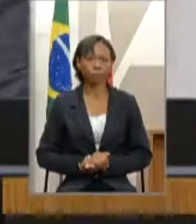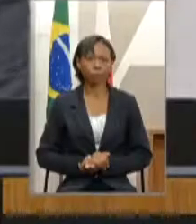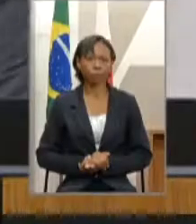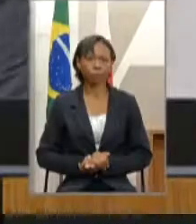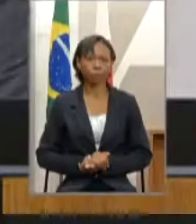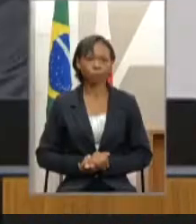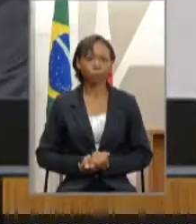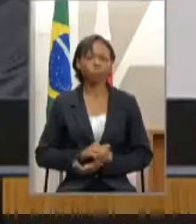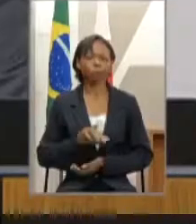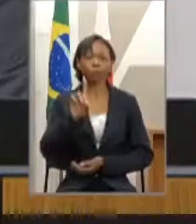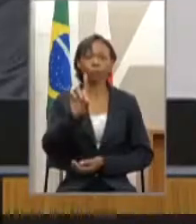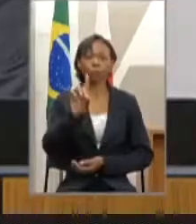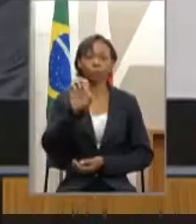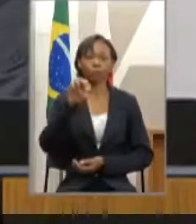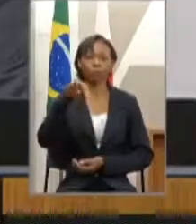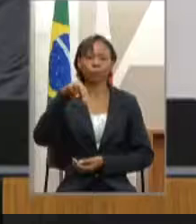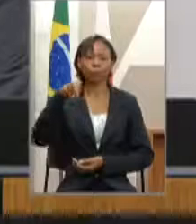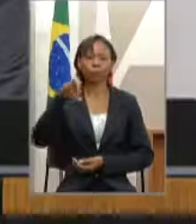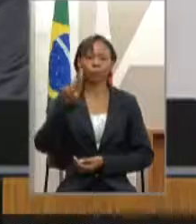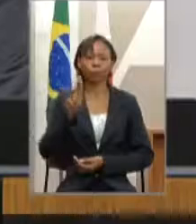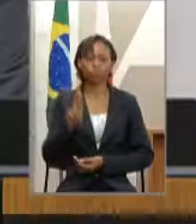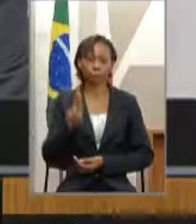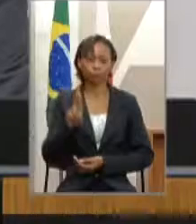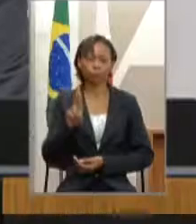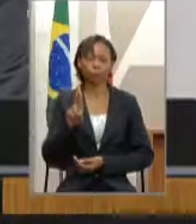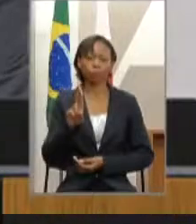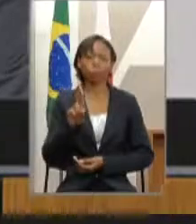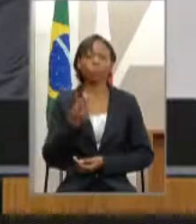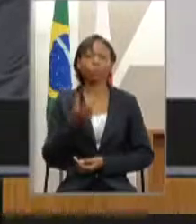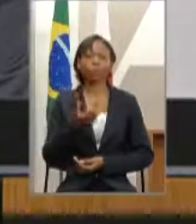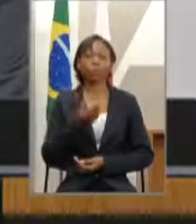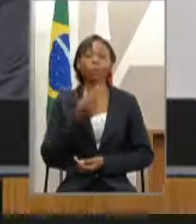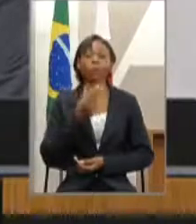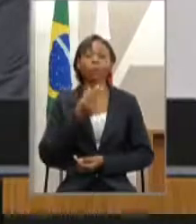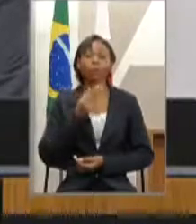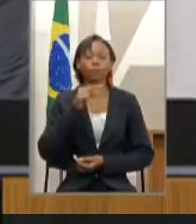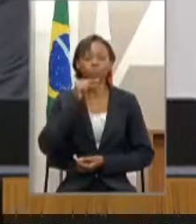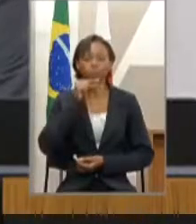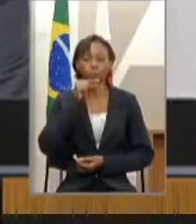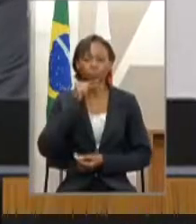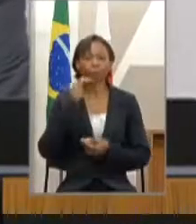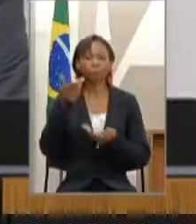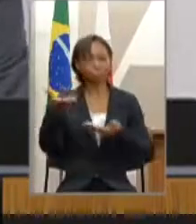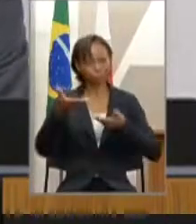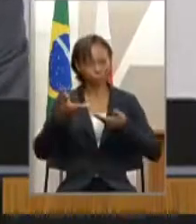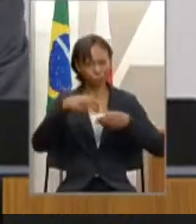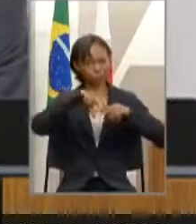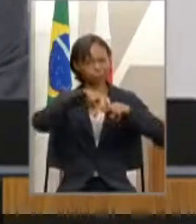E o Denner Oliveira Vasconcelos, que está aqui presente, que eu convido também para compor a mesa.